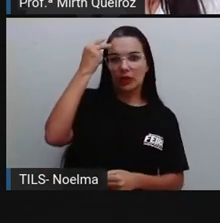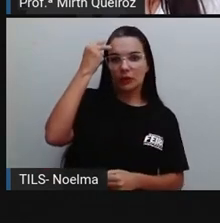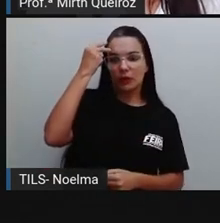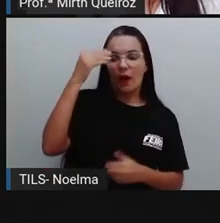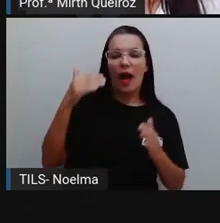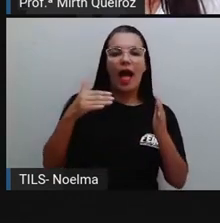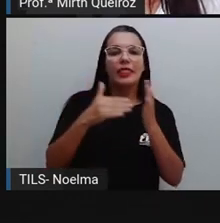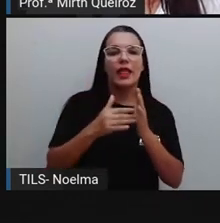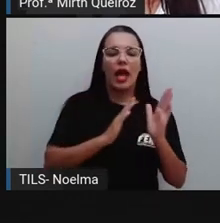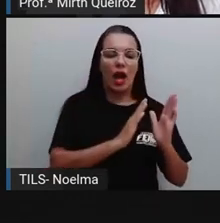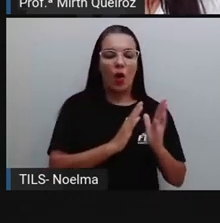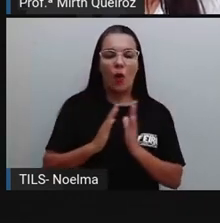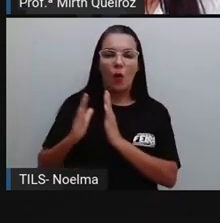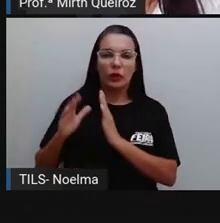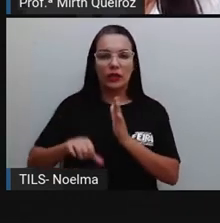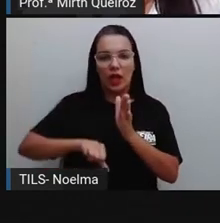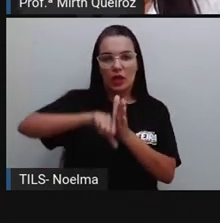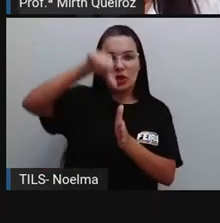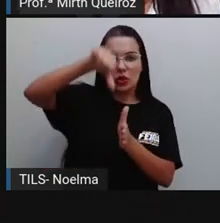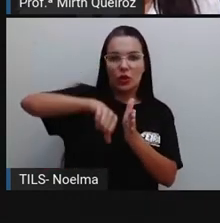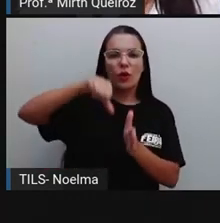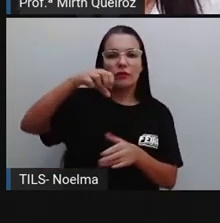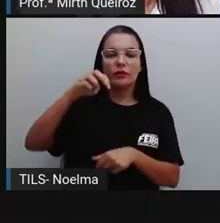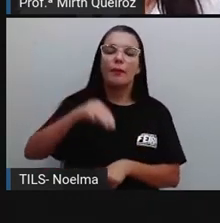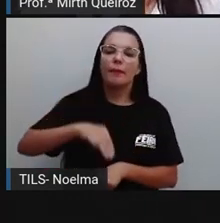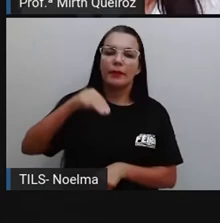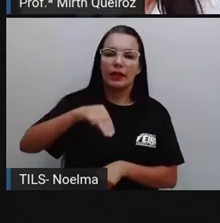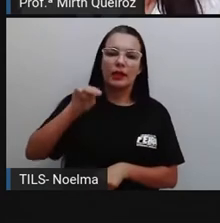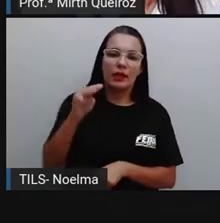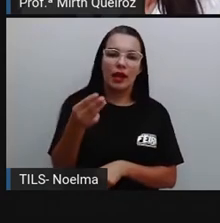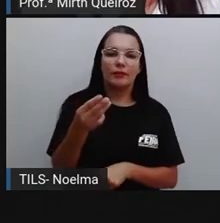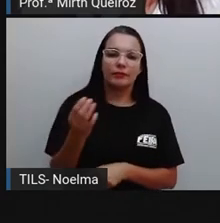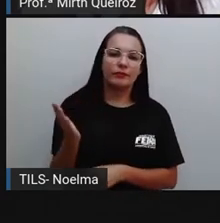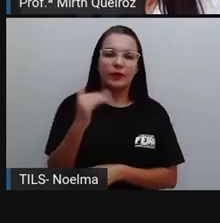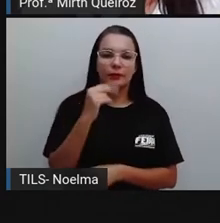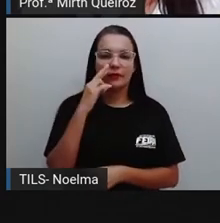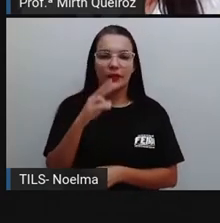até a ordem da unidade de milhar. Vamos assistir?